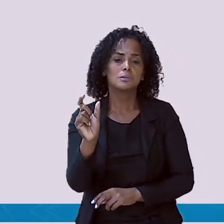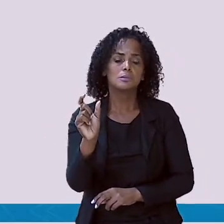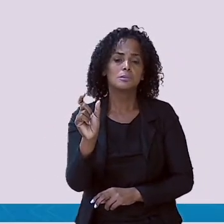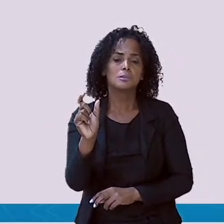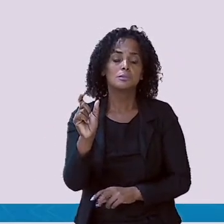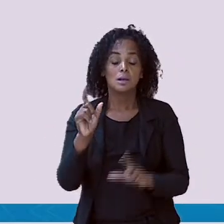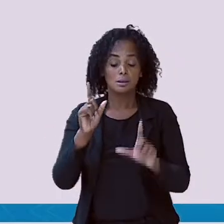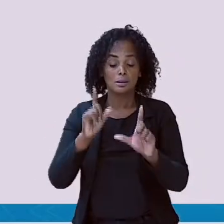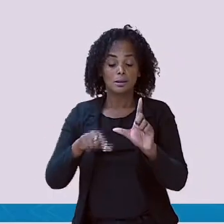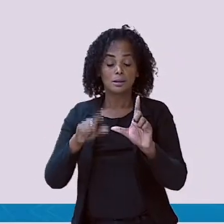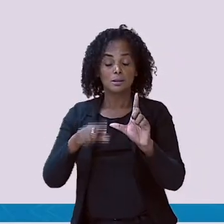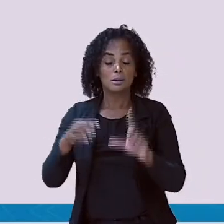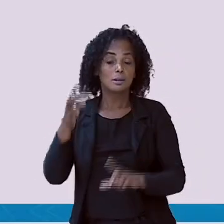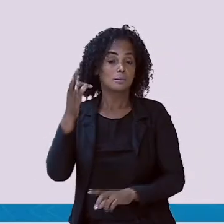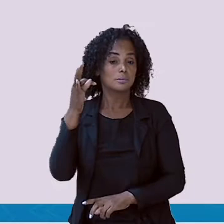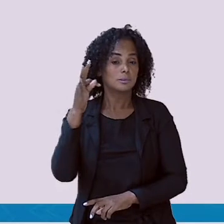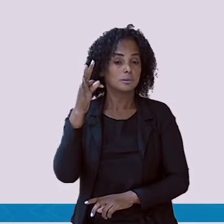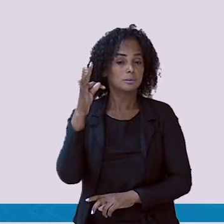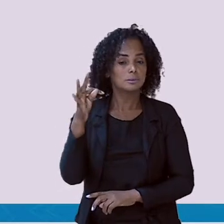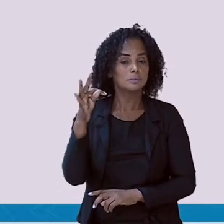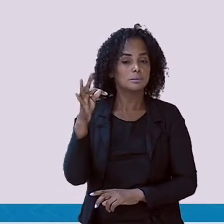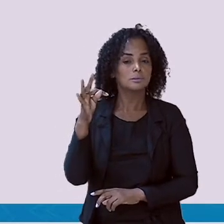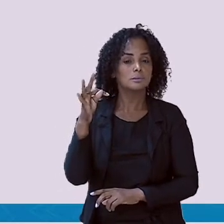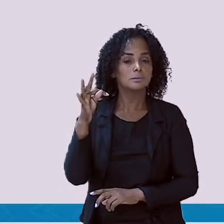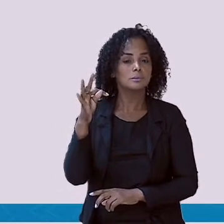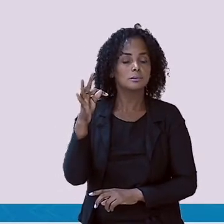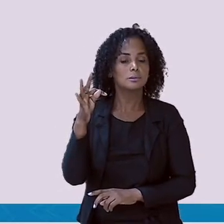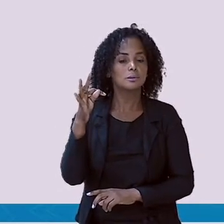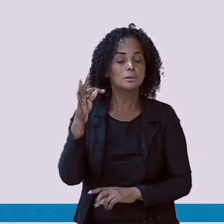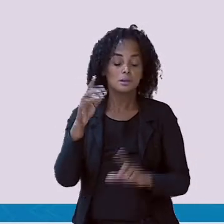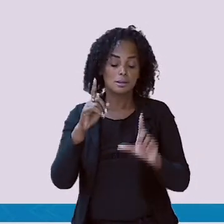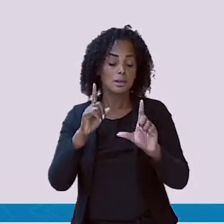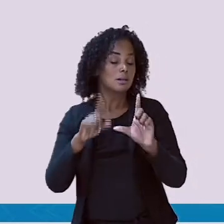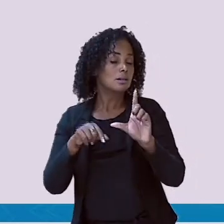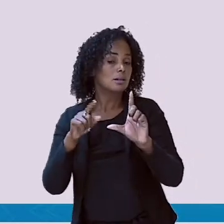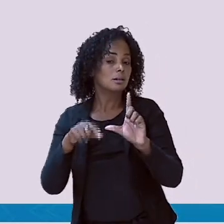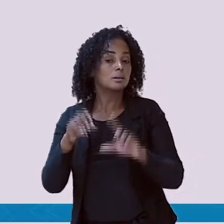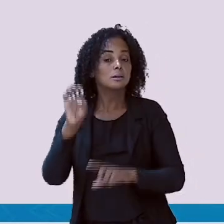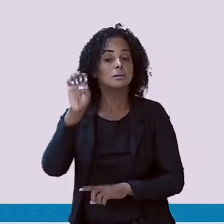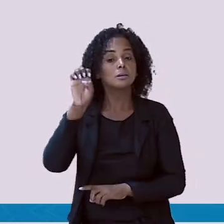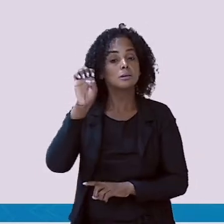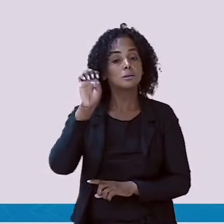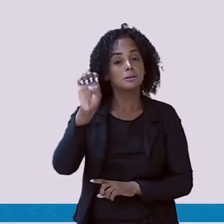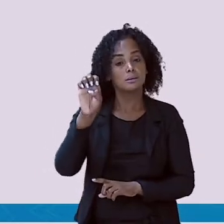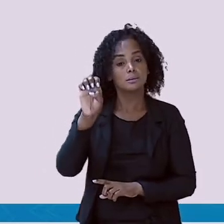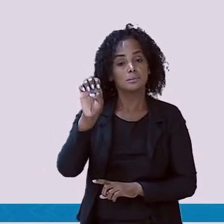letra T e a letra E.